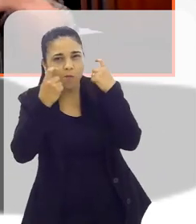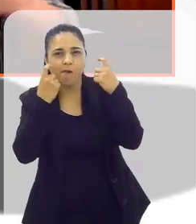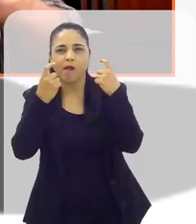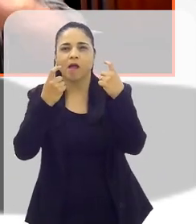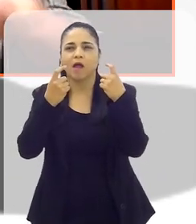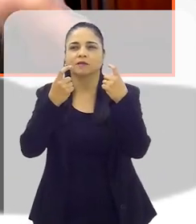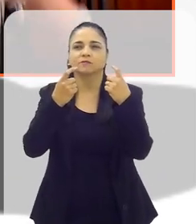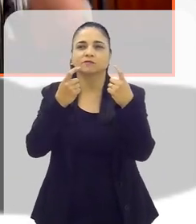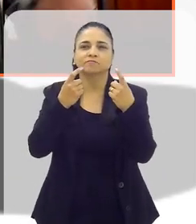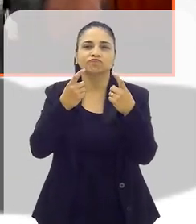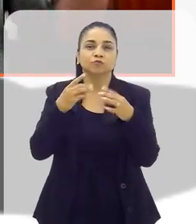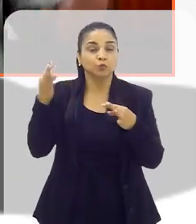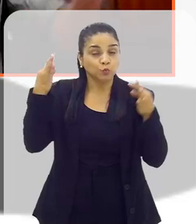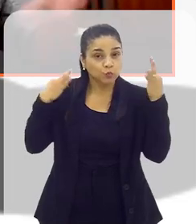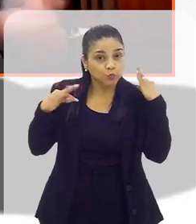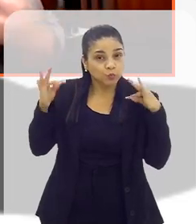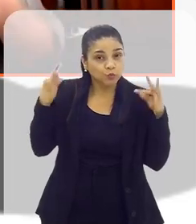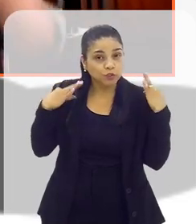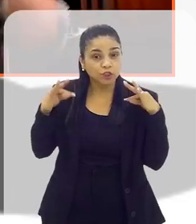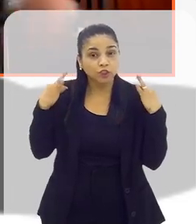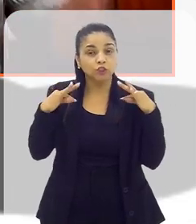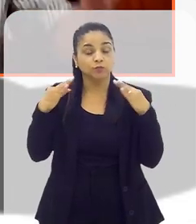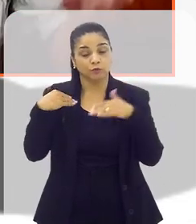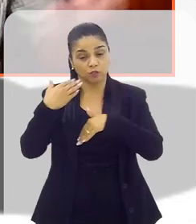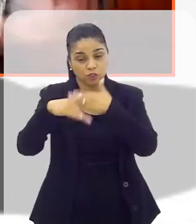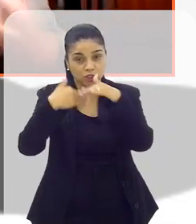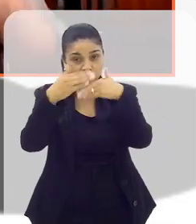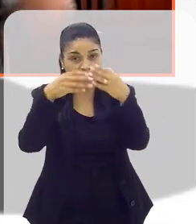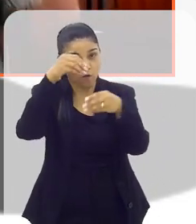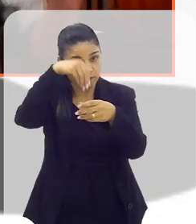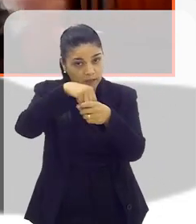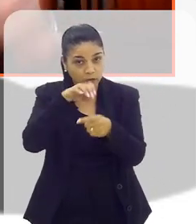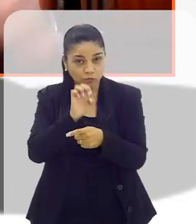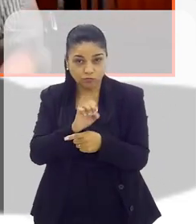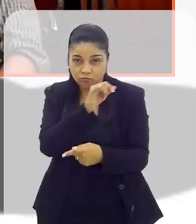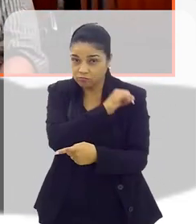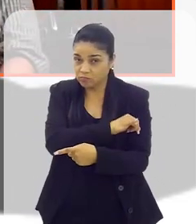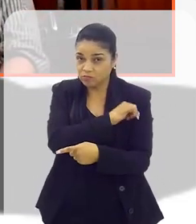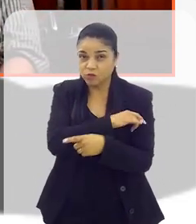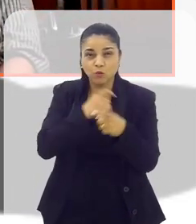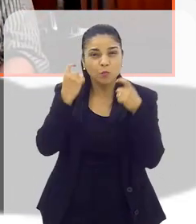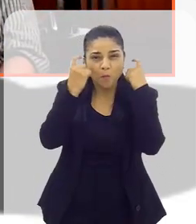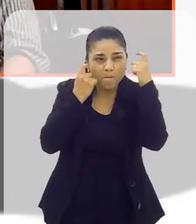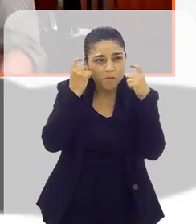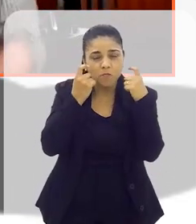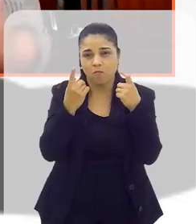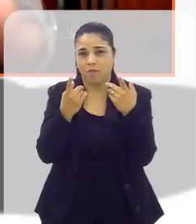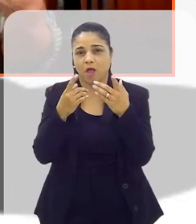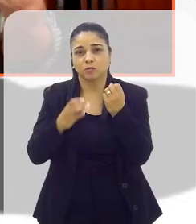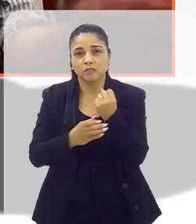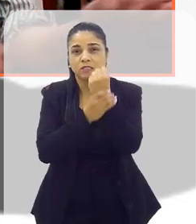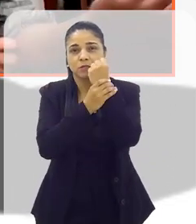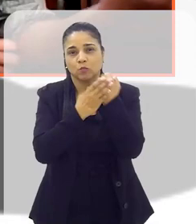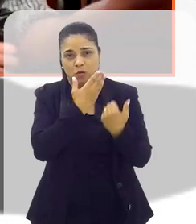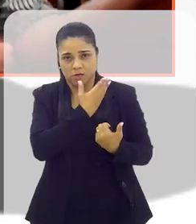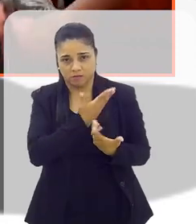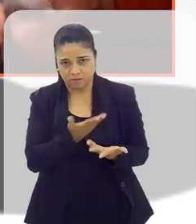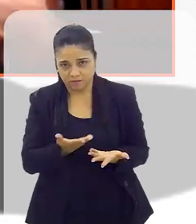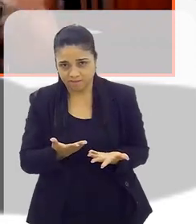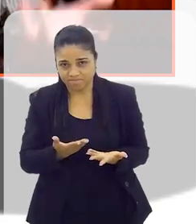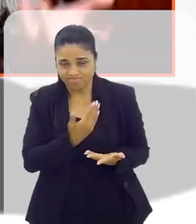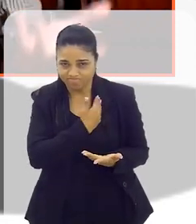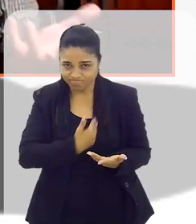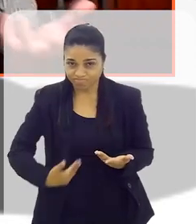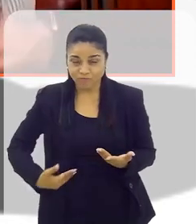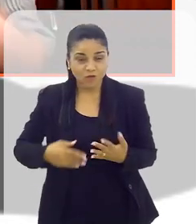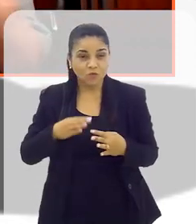aflige a corrente turística que desenvolve o turismo propriamente dito. Porque você não conhece nenhum país